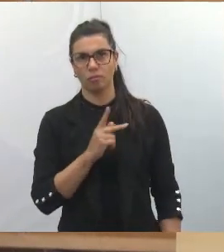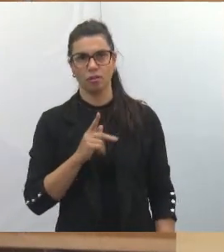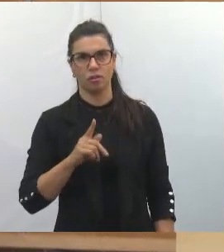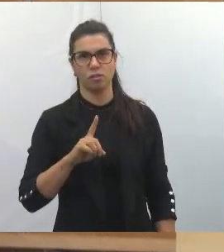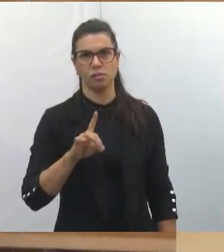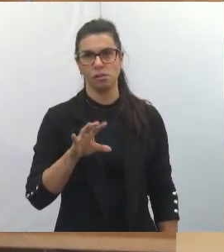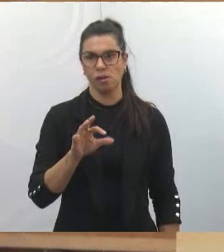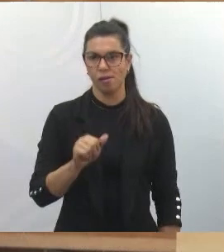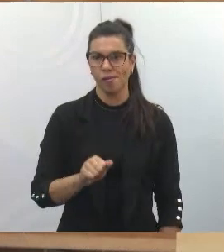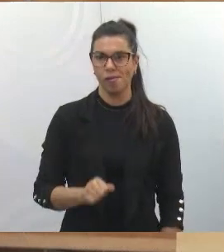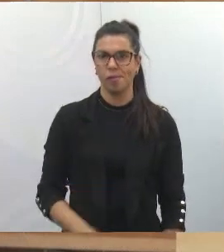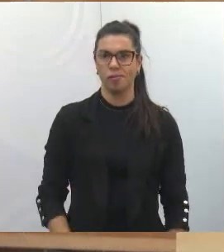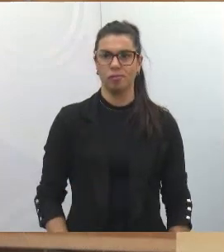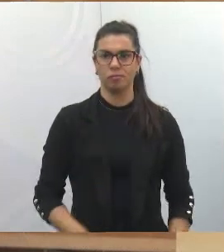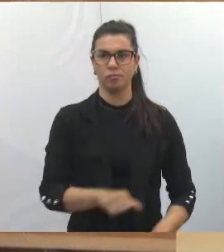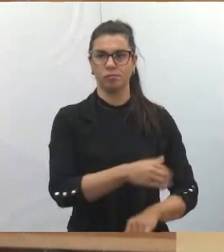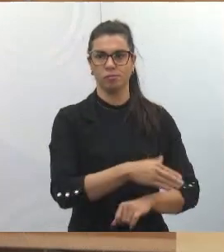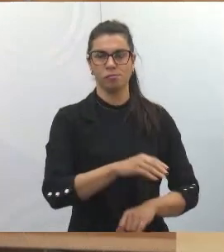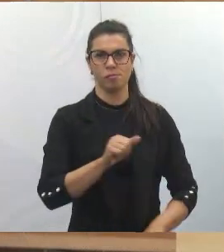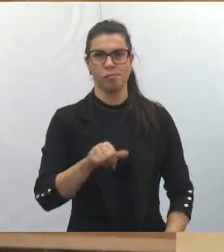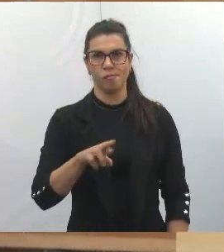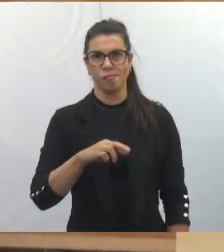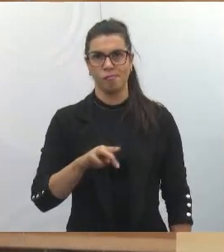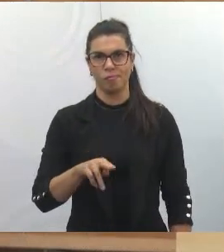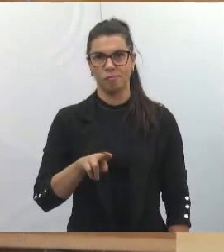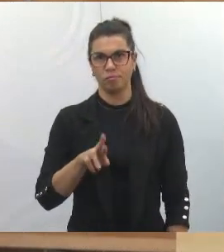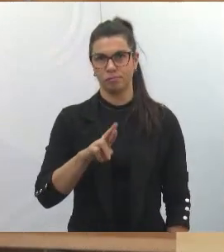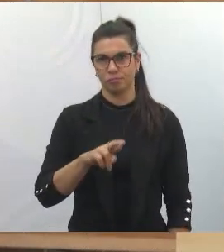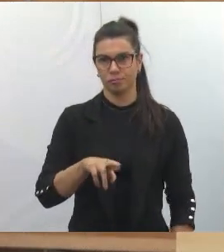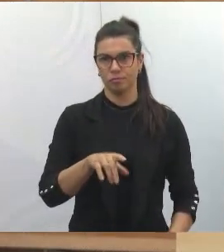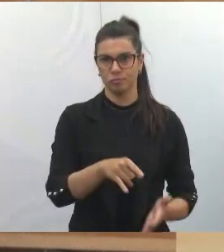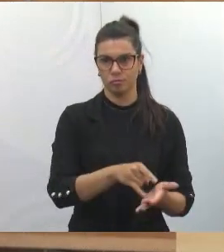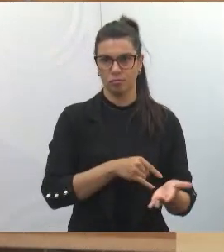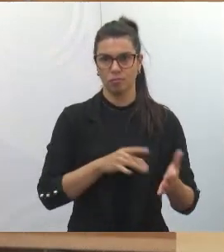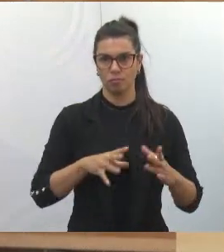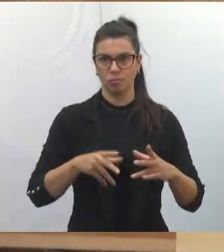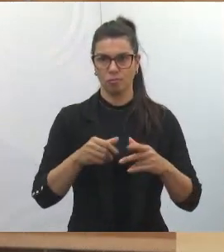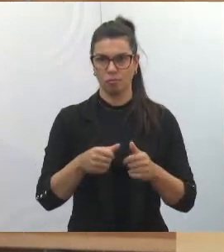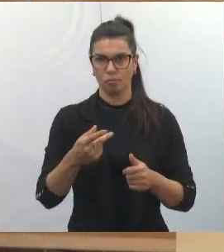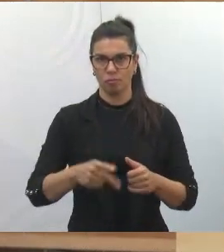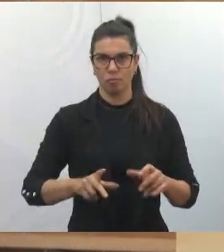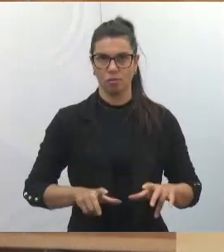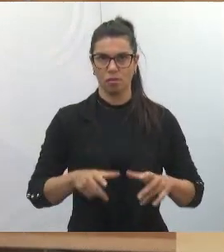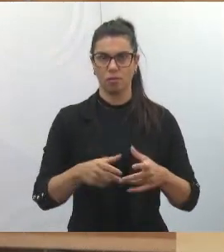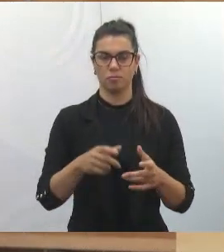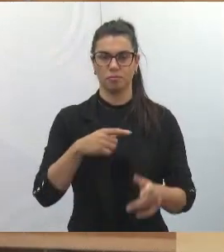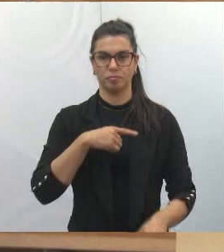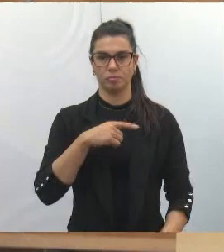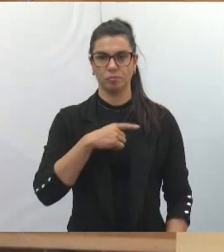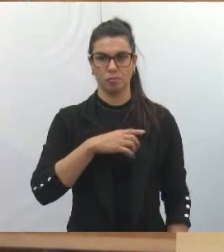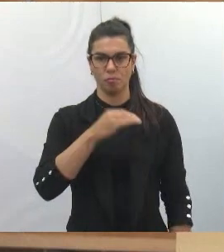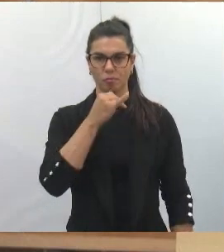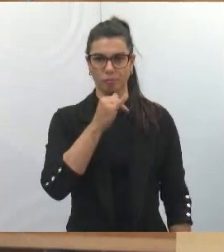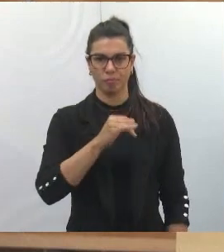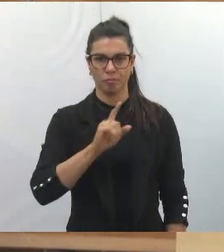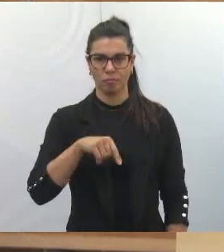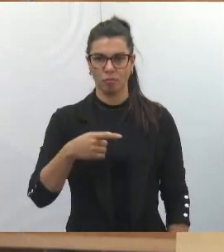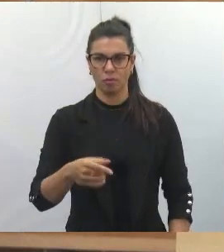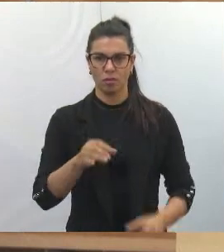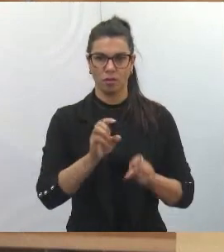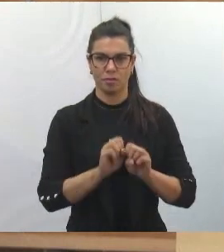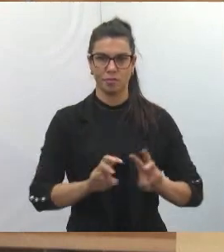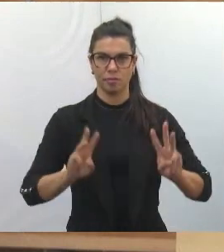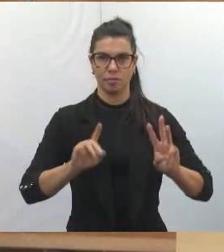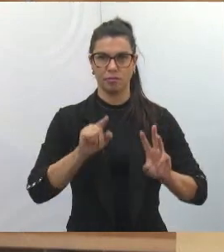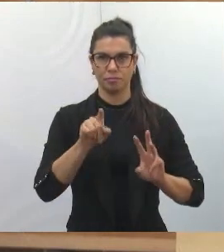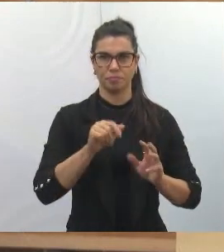na rua Arthur Costa da Silva. Esses documentos estão todos aqui pela Câmara, tá, gente? O eu estou dizendo, depois de você entrar no site e